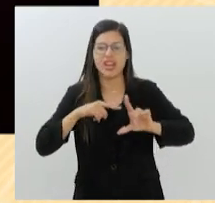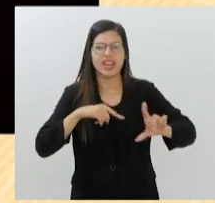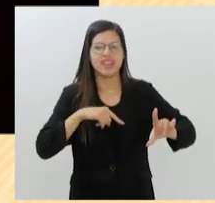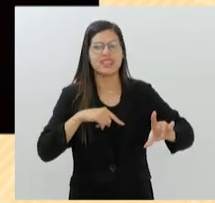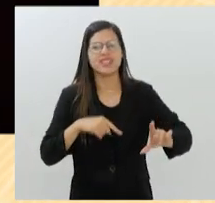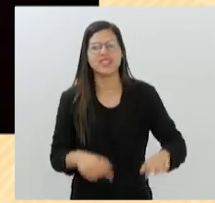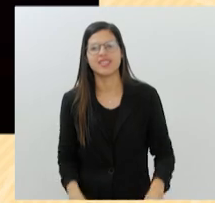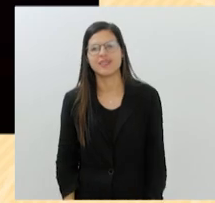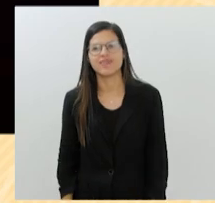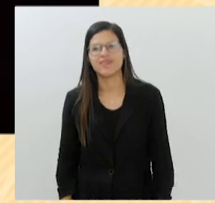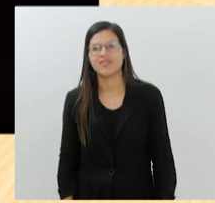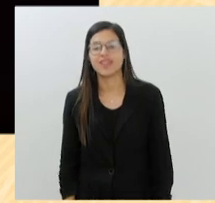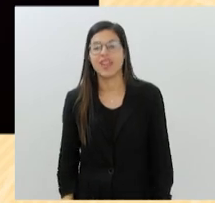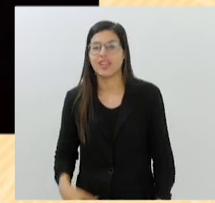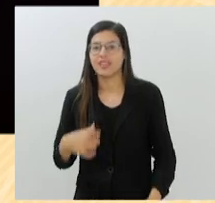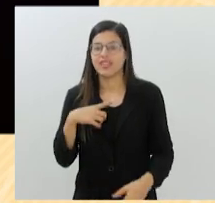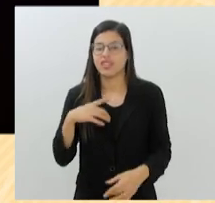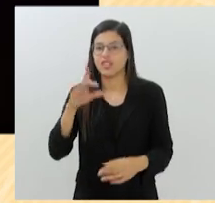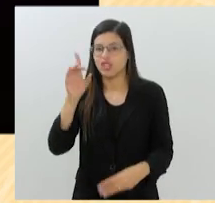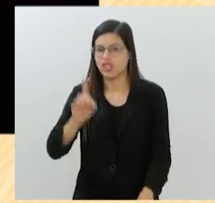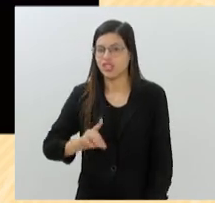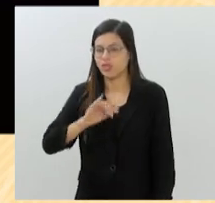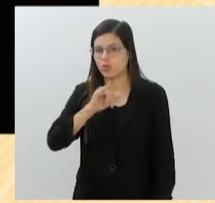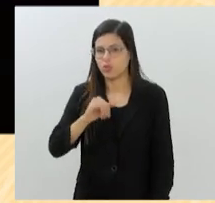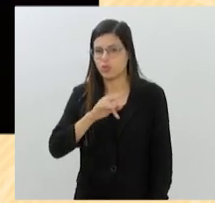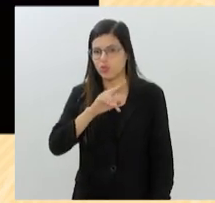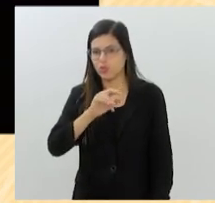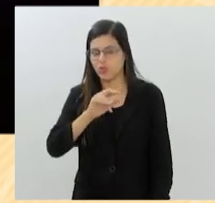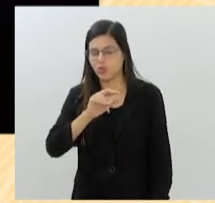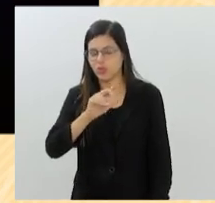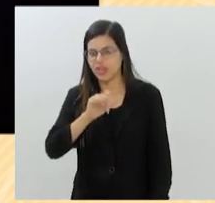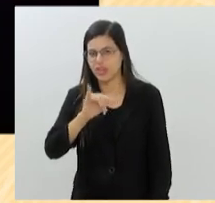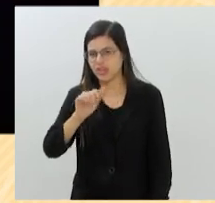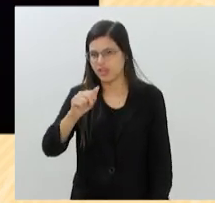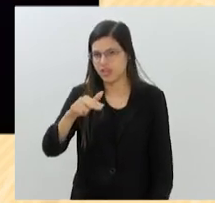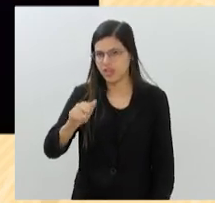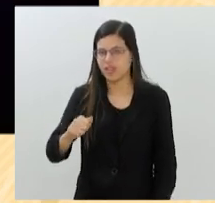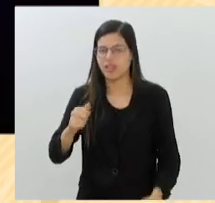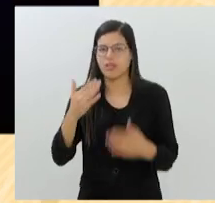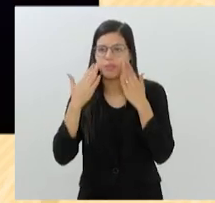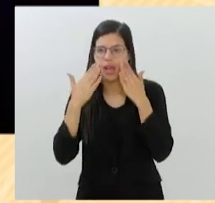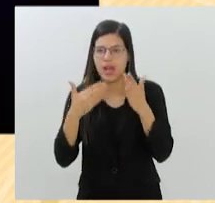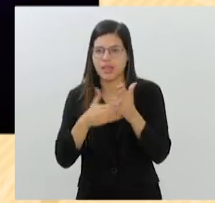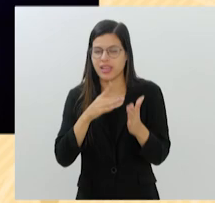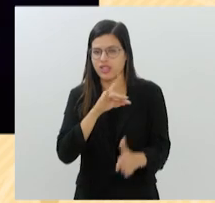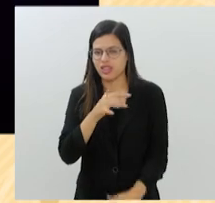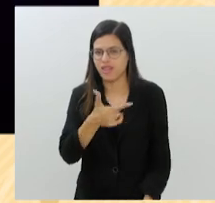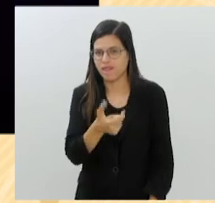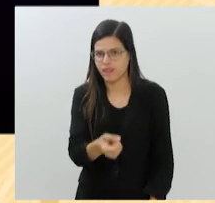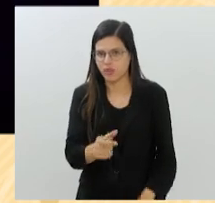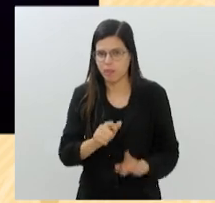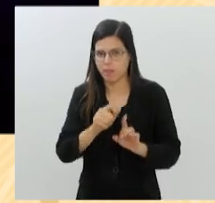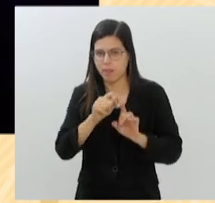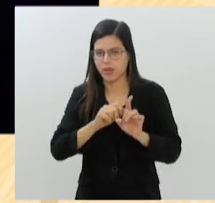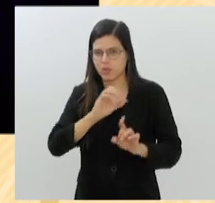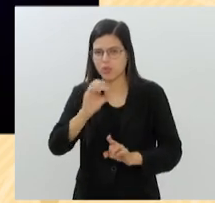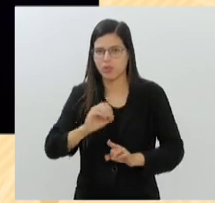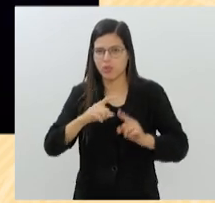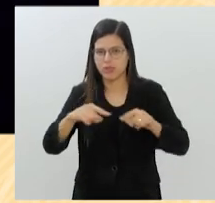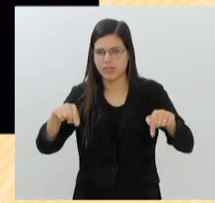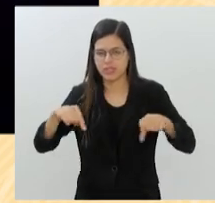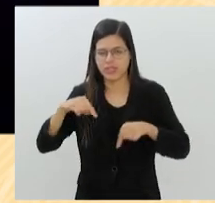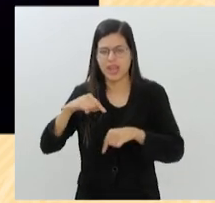-direção artística de Juliana França ao lado de Cecília, o espetáculo fica até o dia 20 de outubro, na Sala Preta do